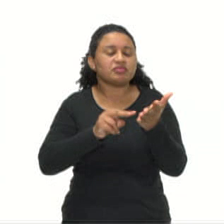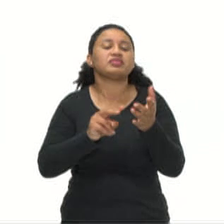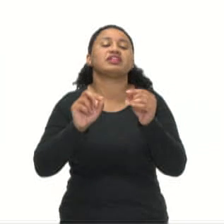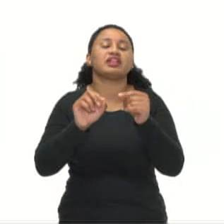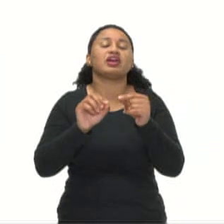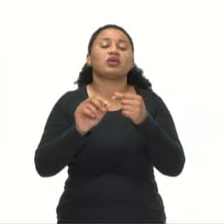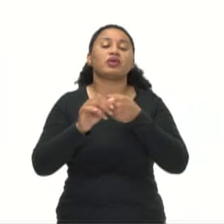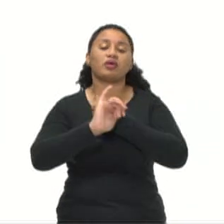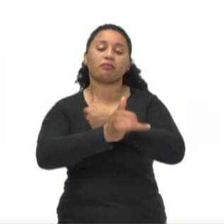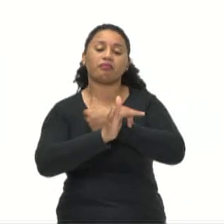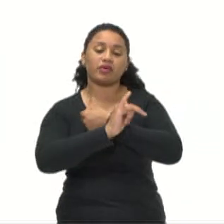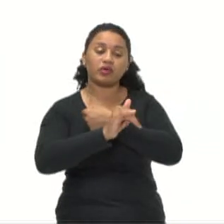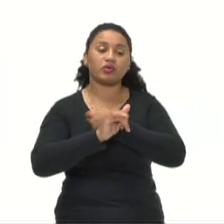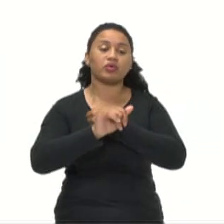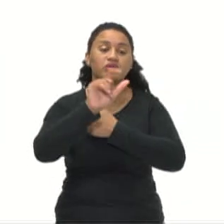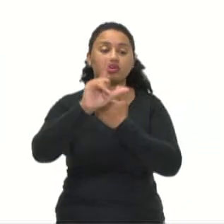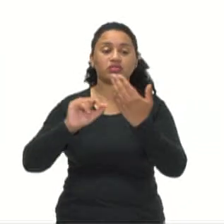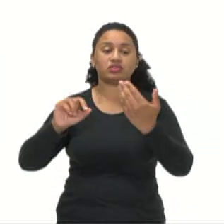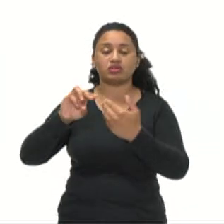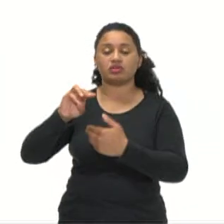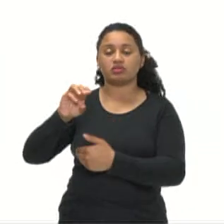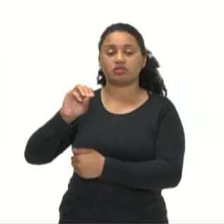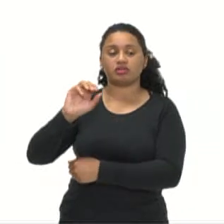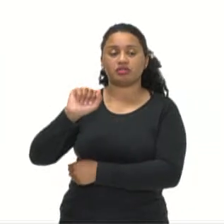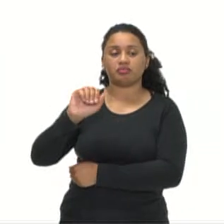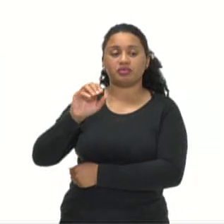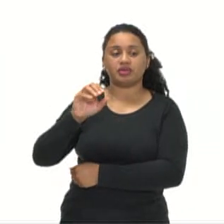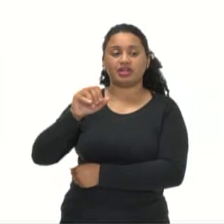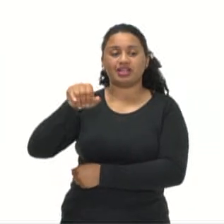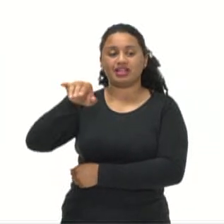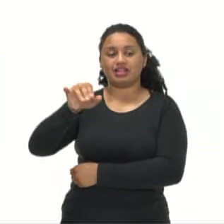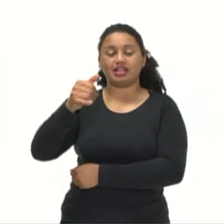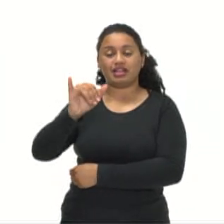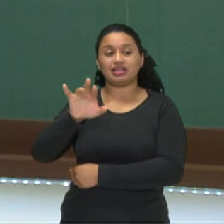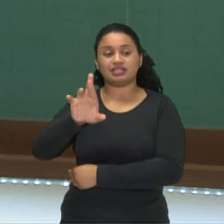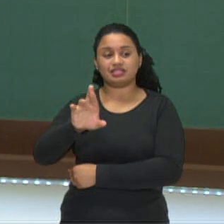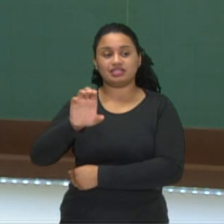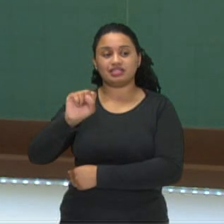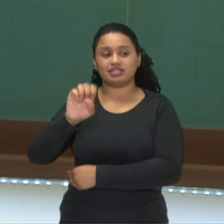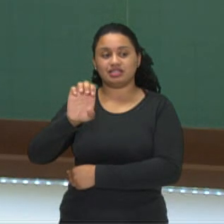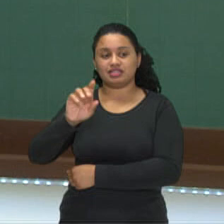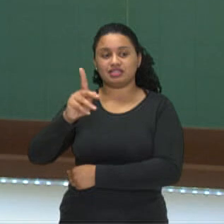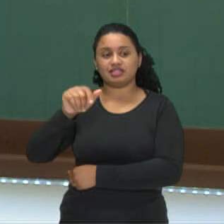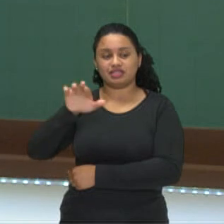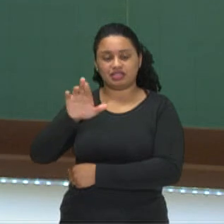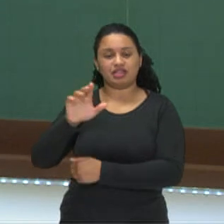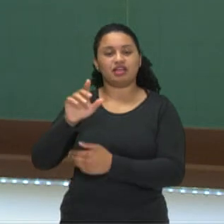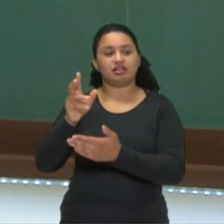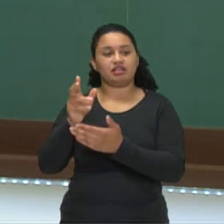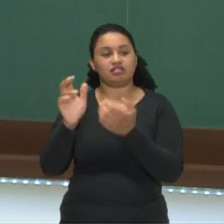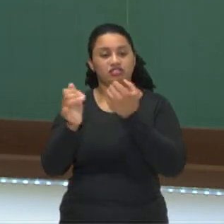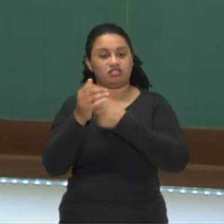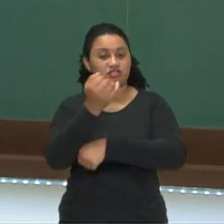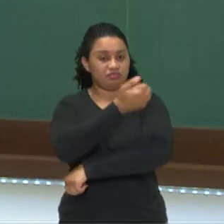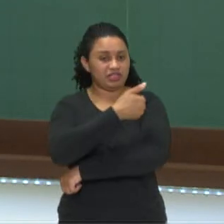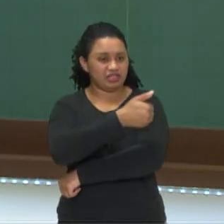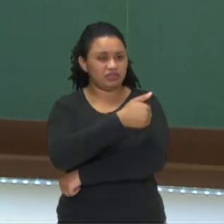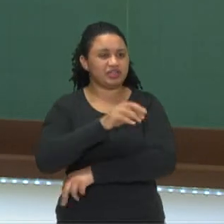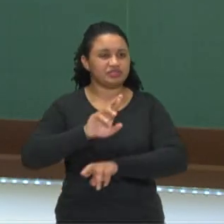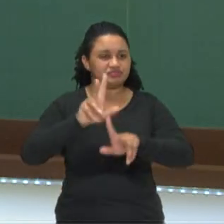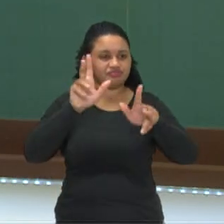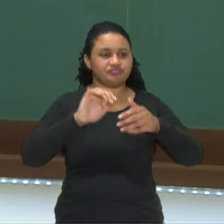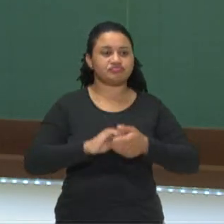divertida crônica de Moaciris Clear sobre uma tatuagem bem diferente. Então,